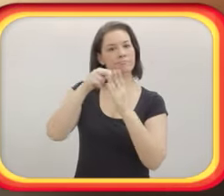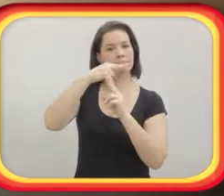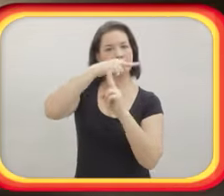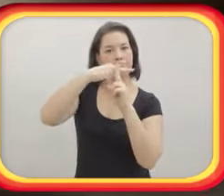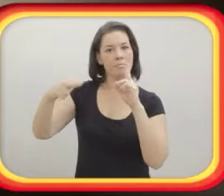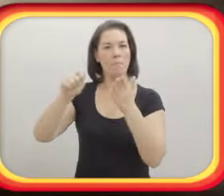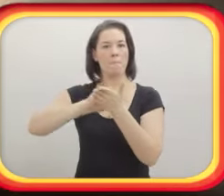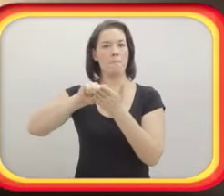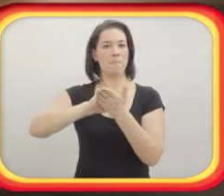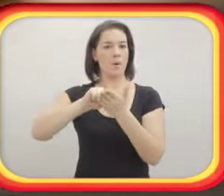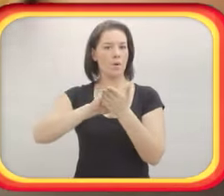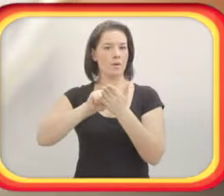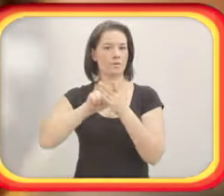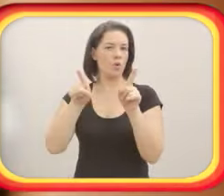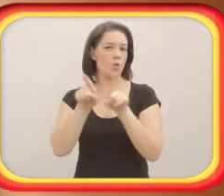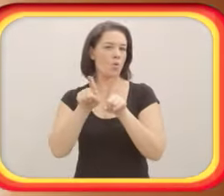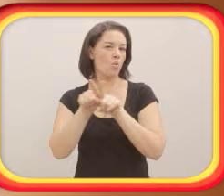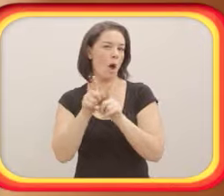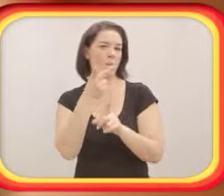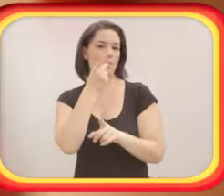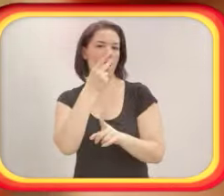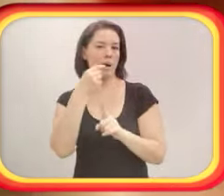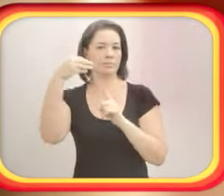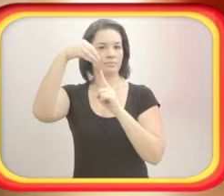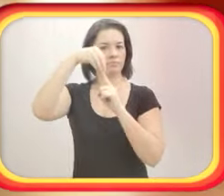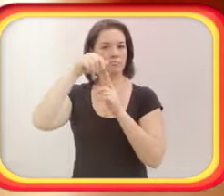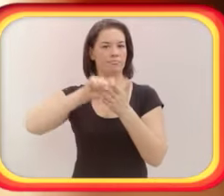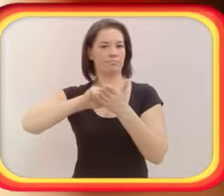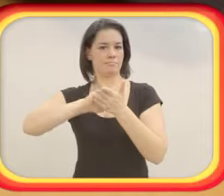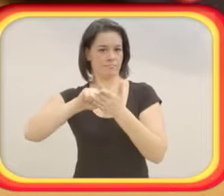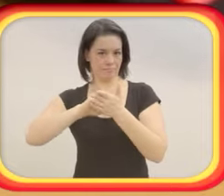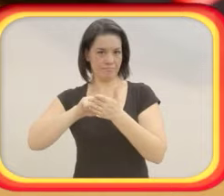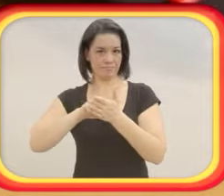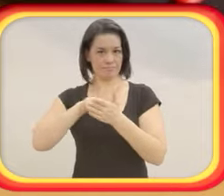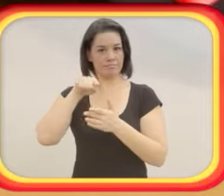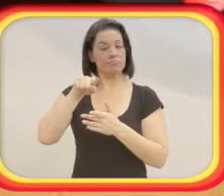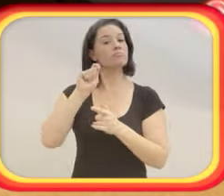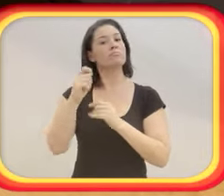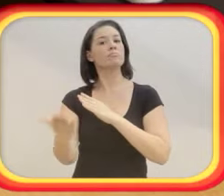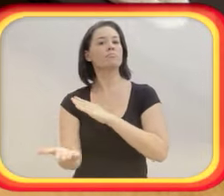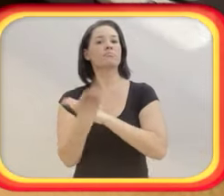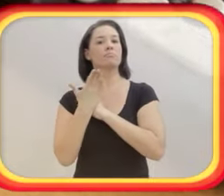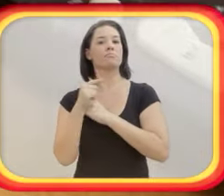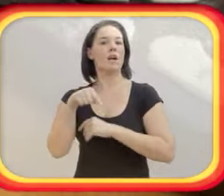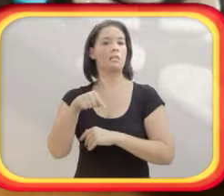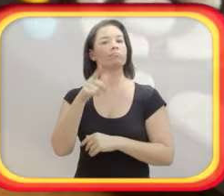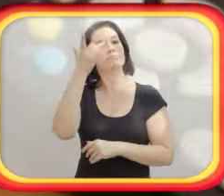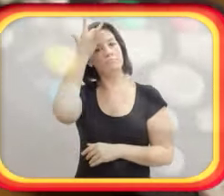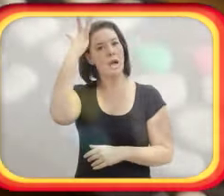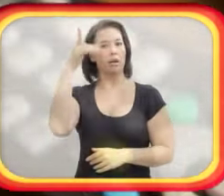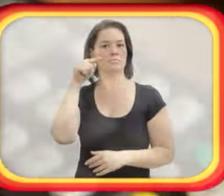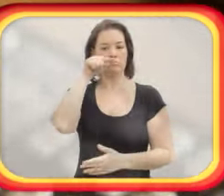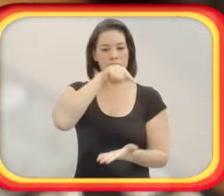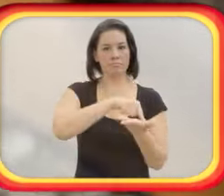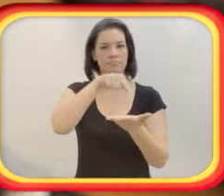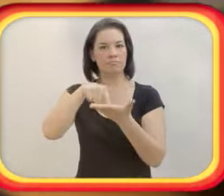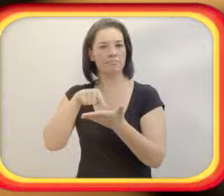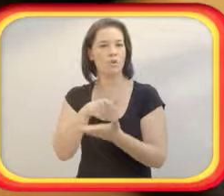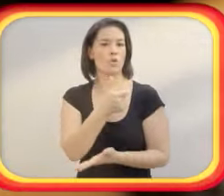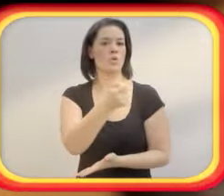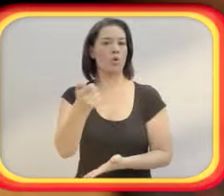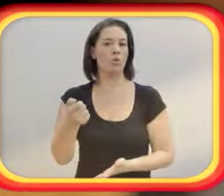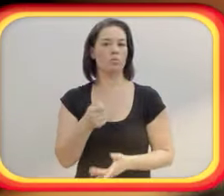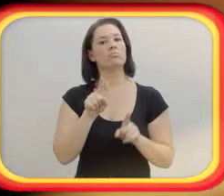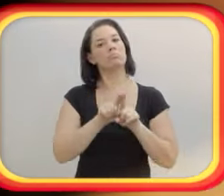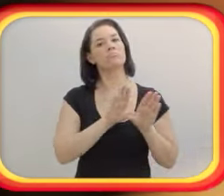cortado com aquelas borrachas que utilizam em lápis na ponta. Essa borracha,